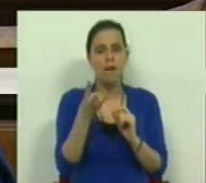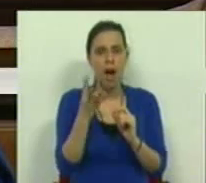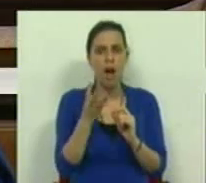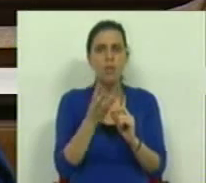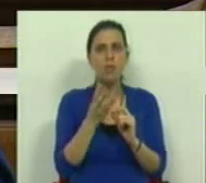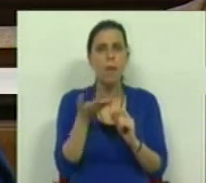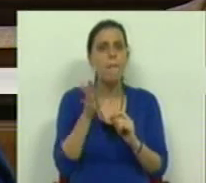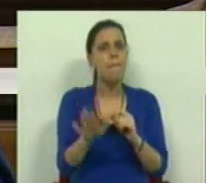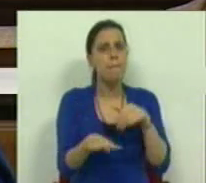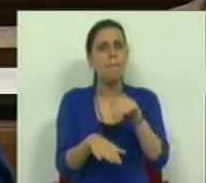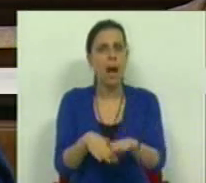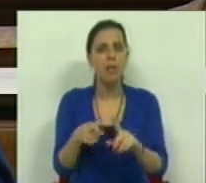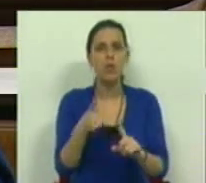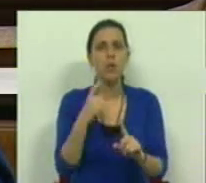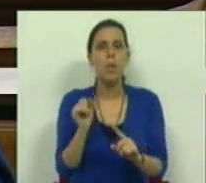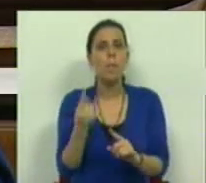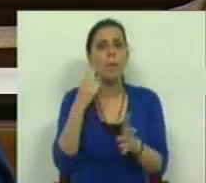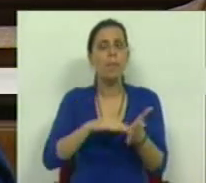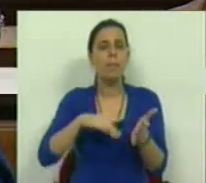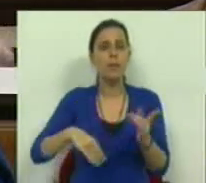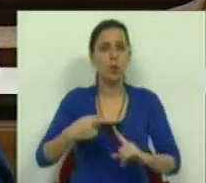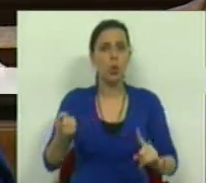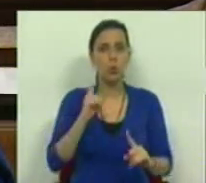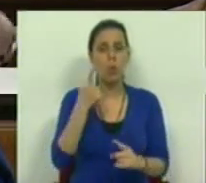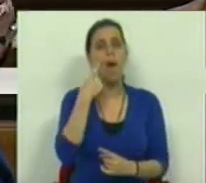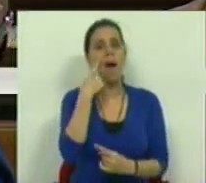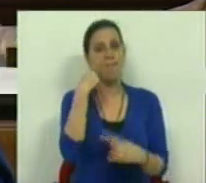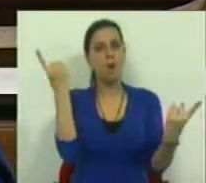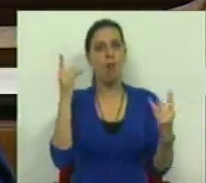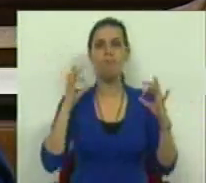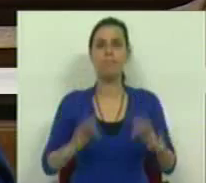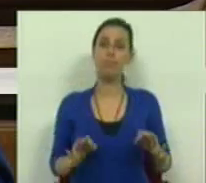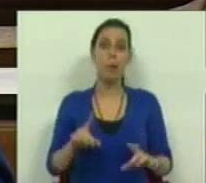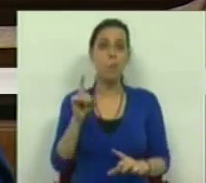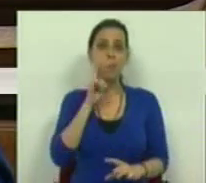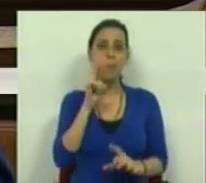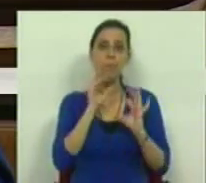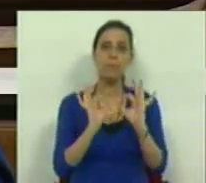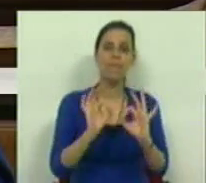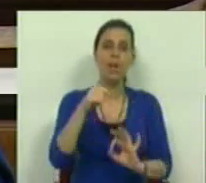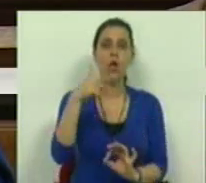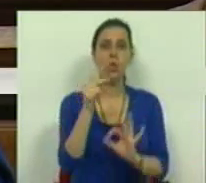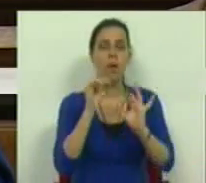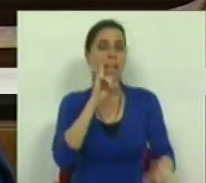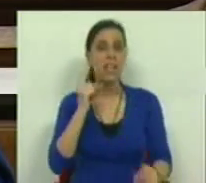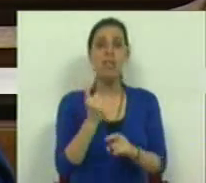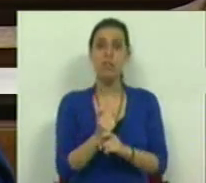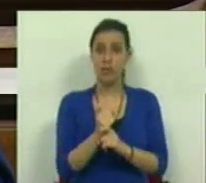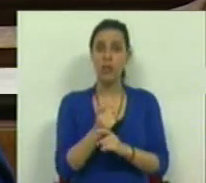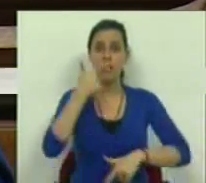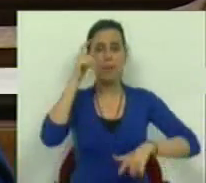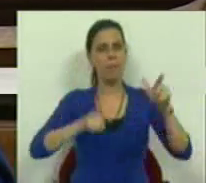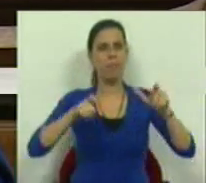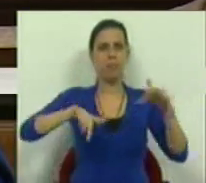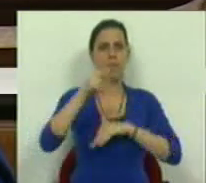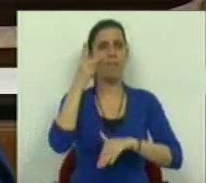e esta não é a primeira petição, mostram que a preservação da linha do Tua é uma exigência para